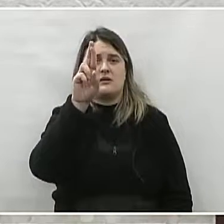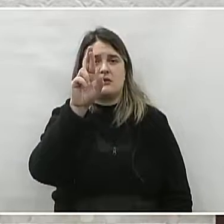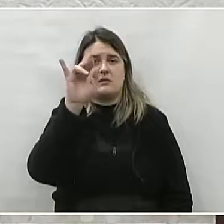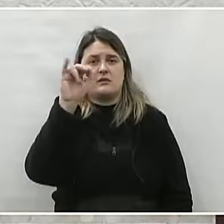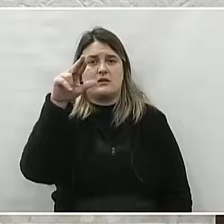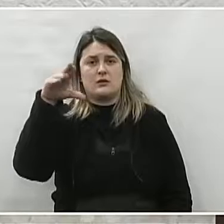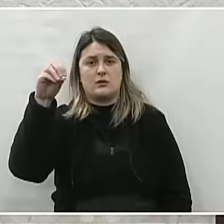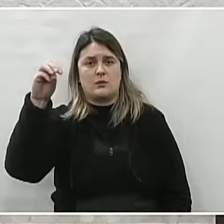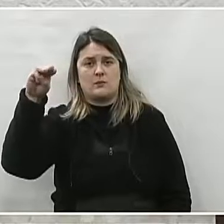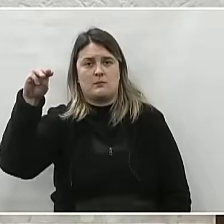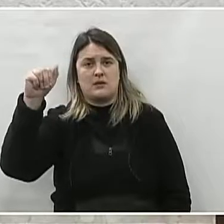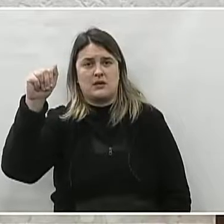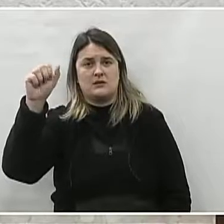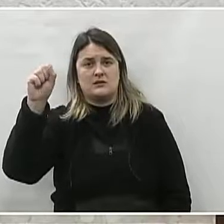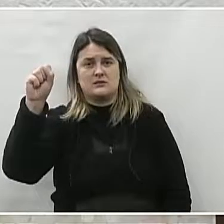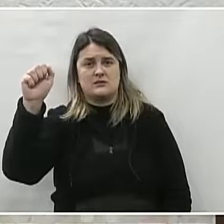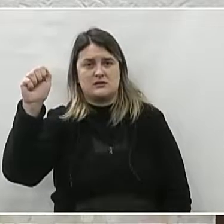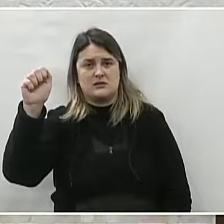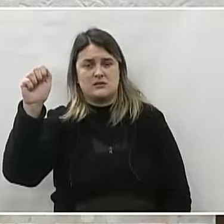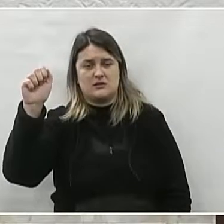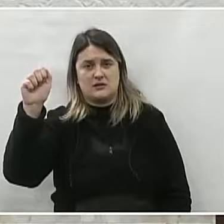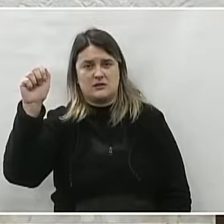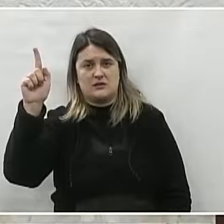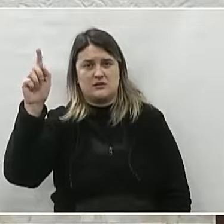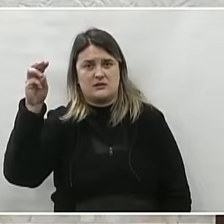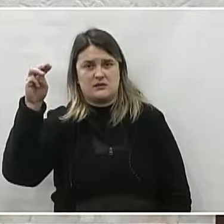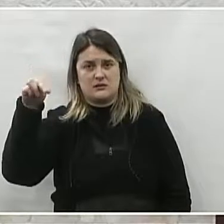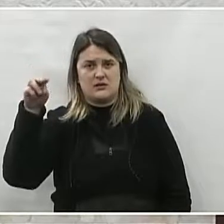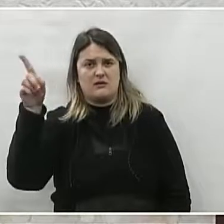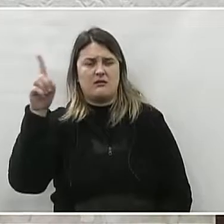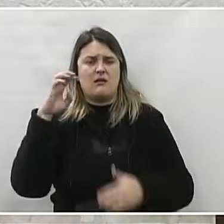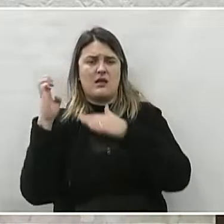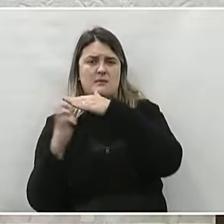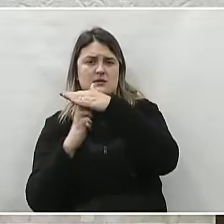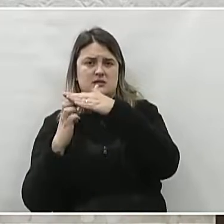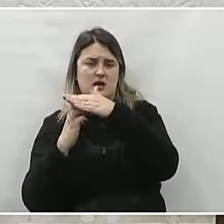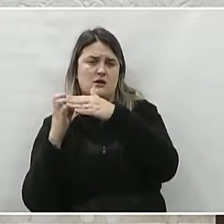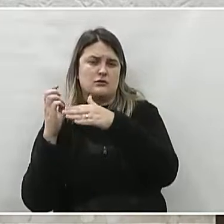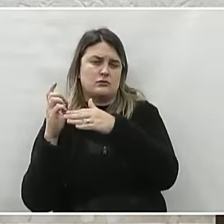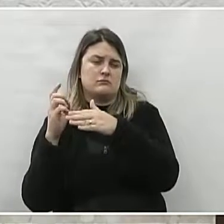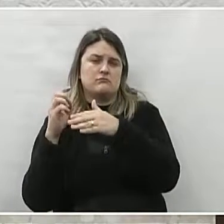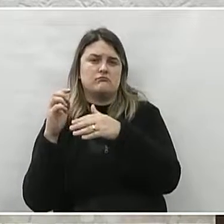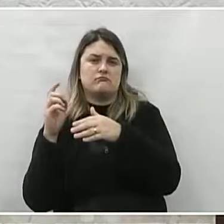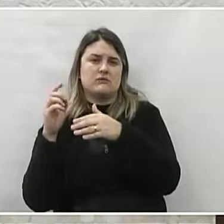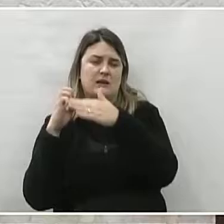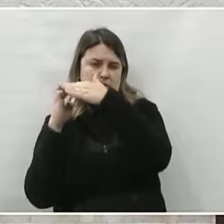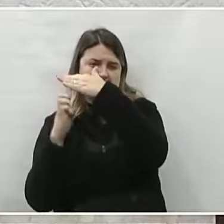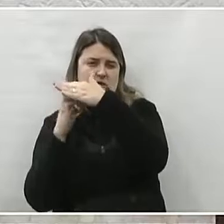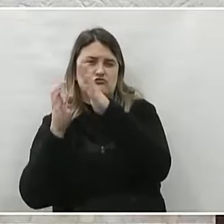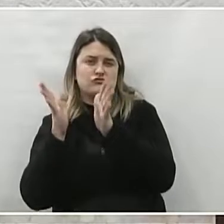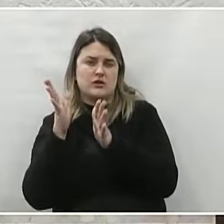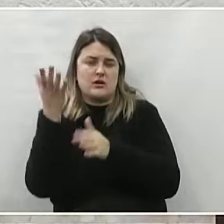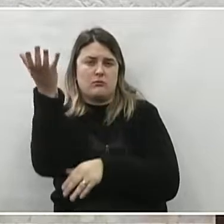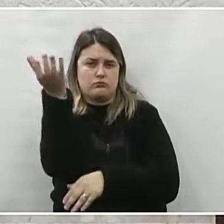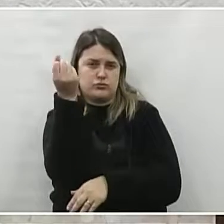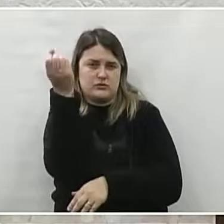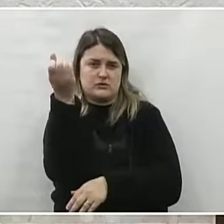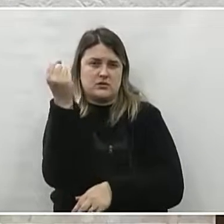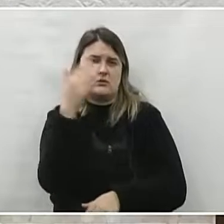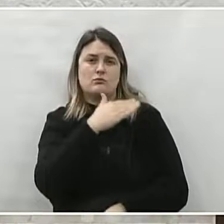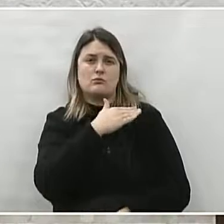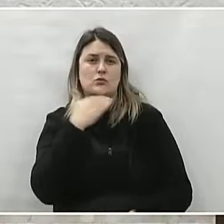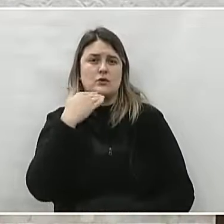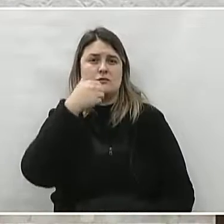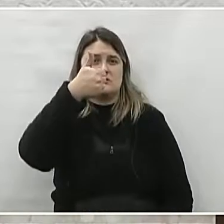em 10 de 6 de 2022. Empresário aposentado, Guerino Massignan, faleceu